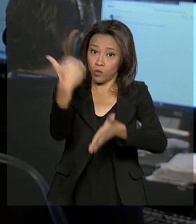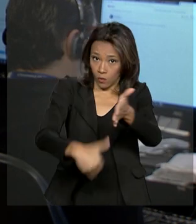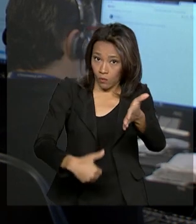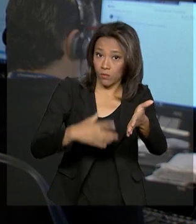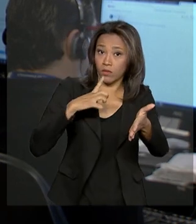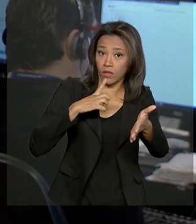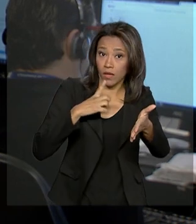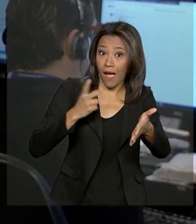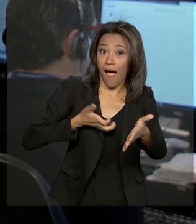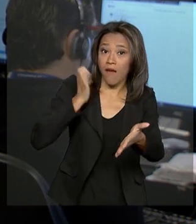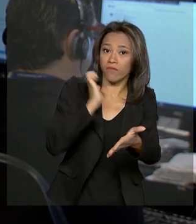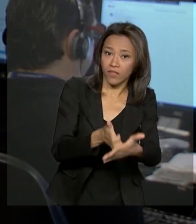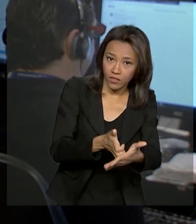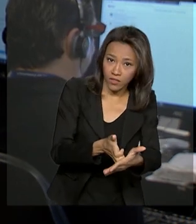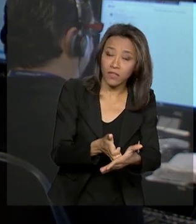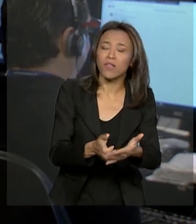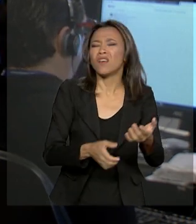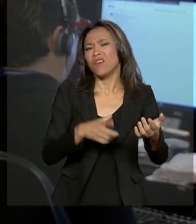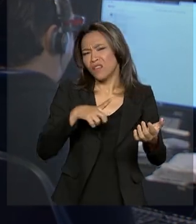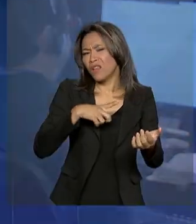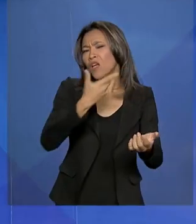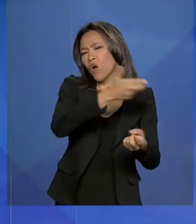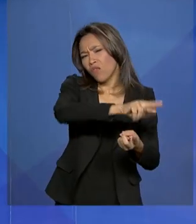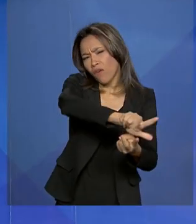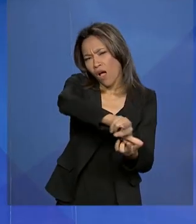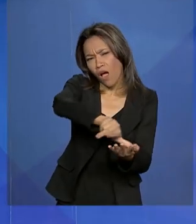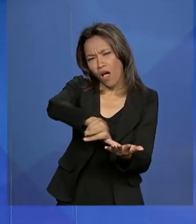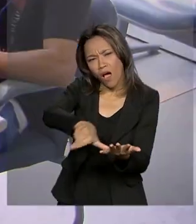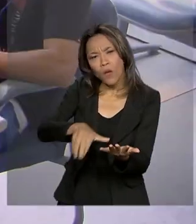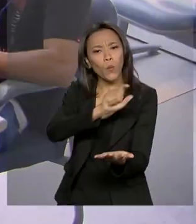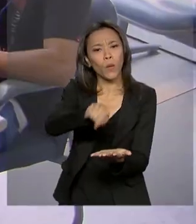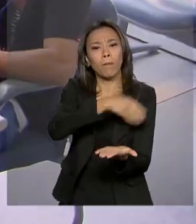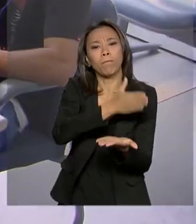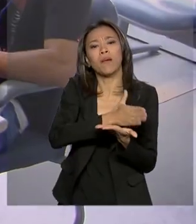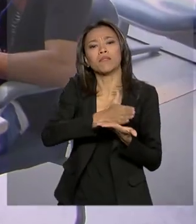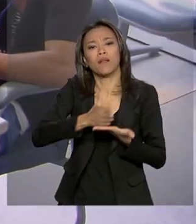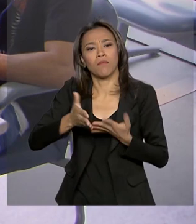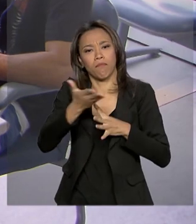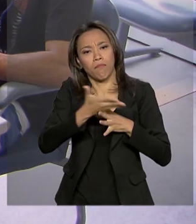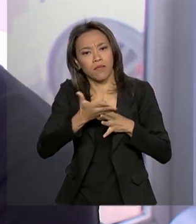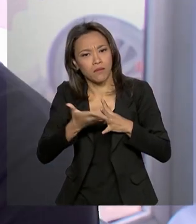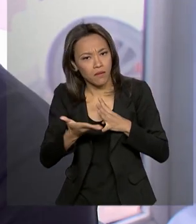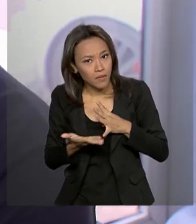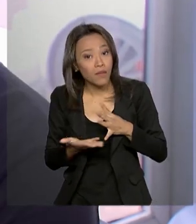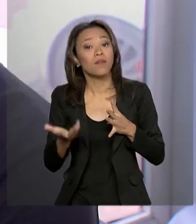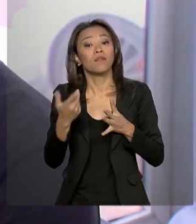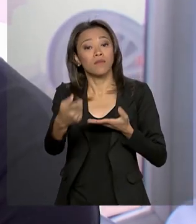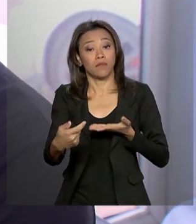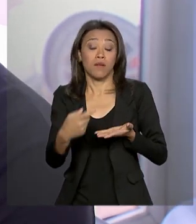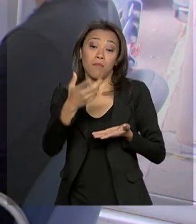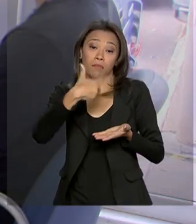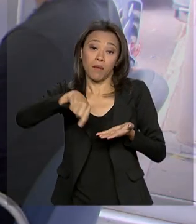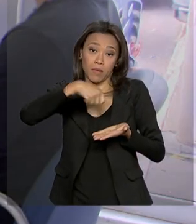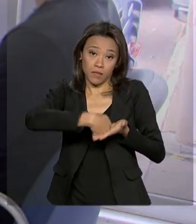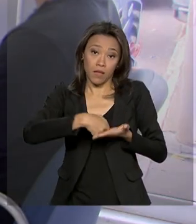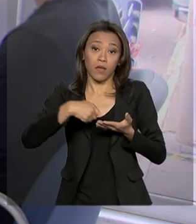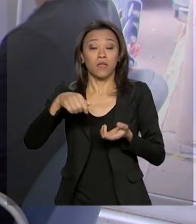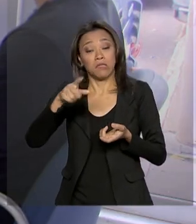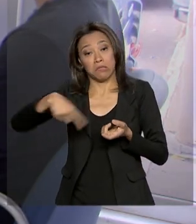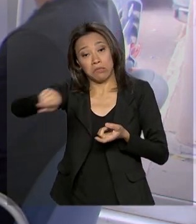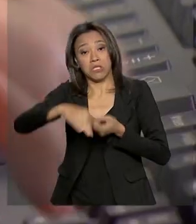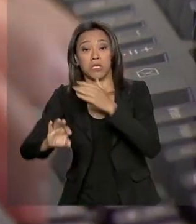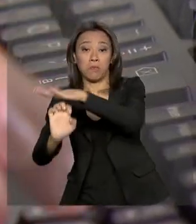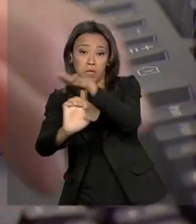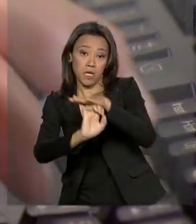dívidas à vista, além de diversas condições para renegociação de créditos comerciais para pessoas físicas e